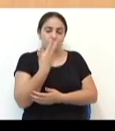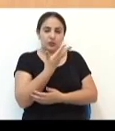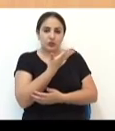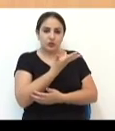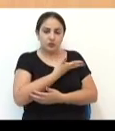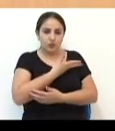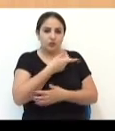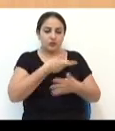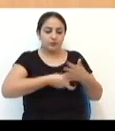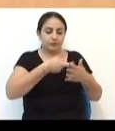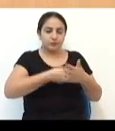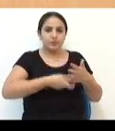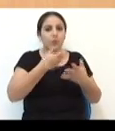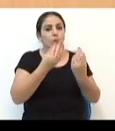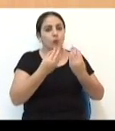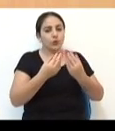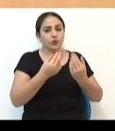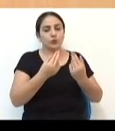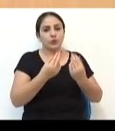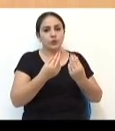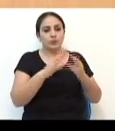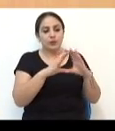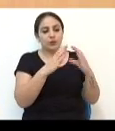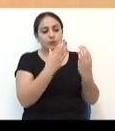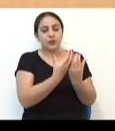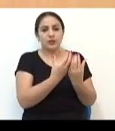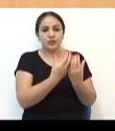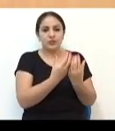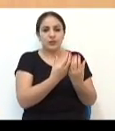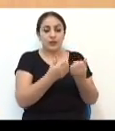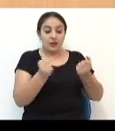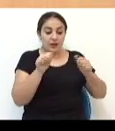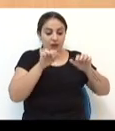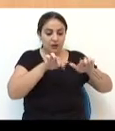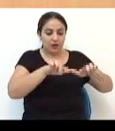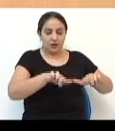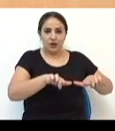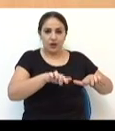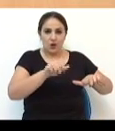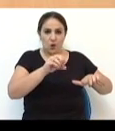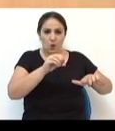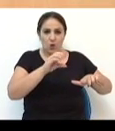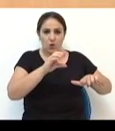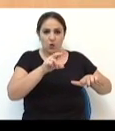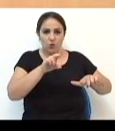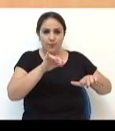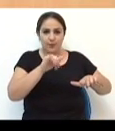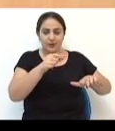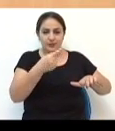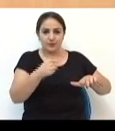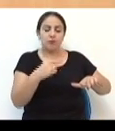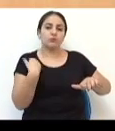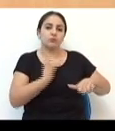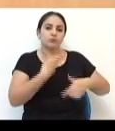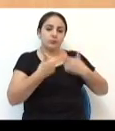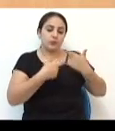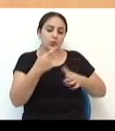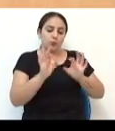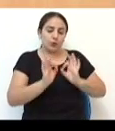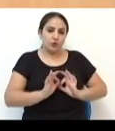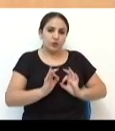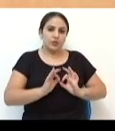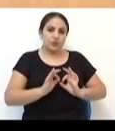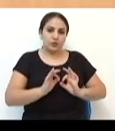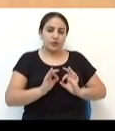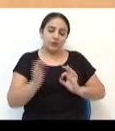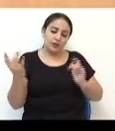manifesta bastante por as comunidades, por as ocupações, da onde a gente vem trabalhando com as comunidades lá. E esse projeto